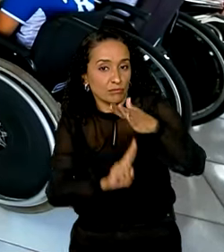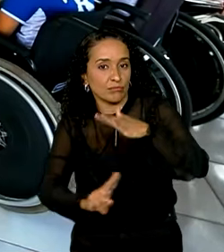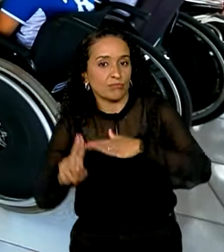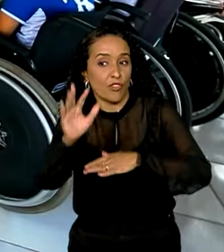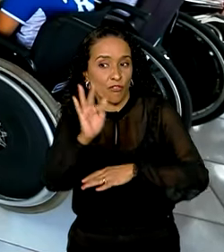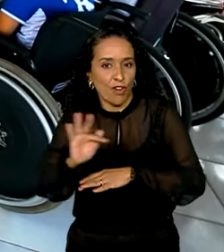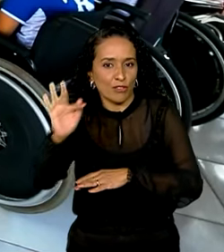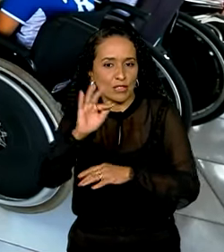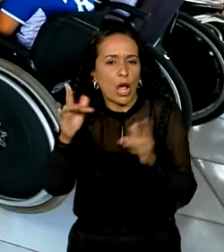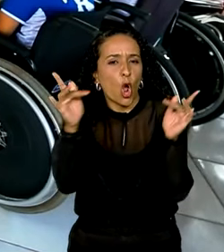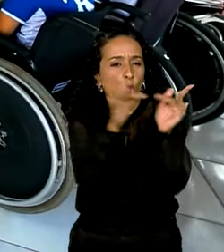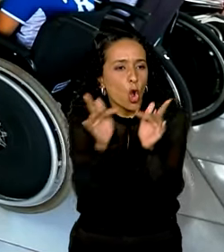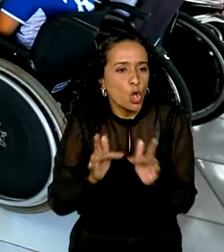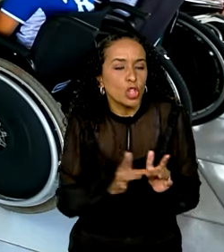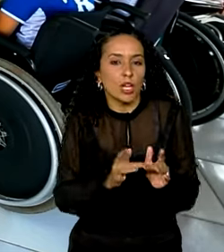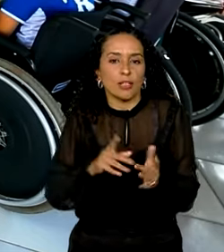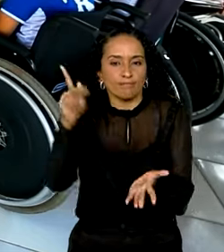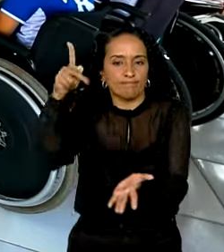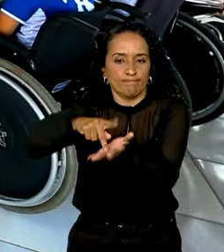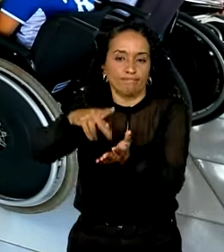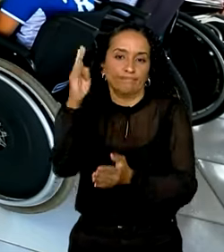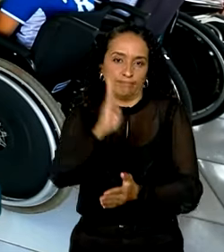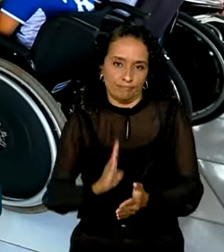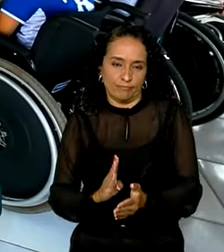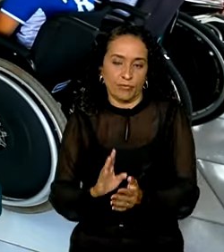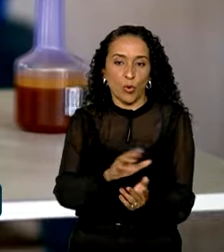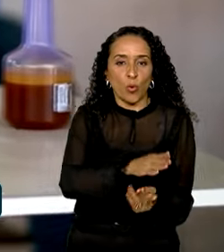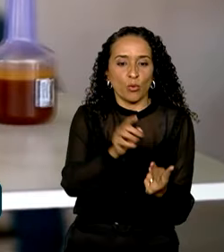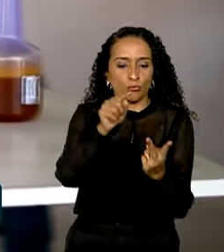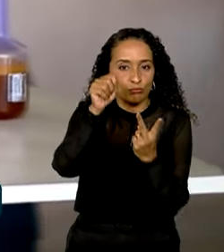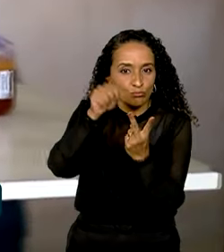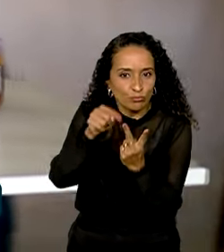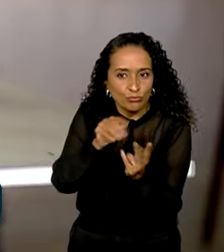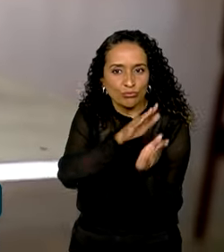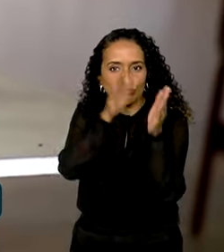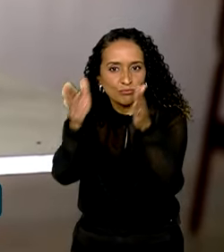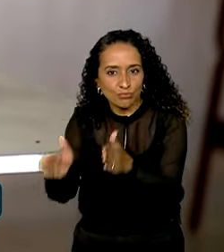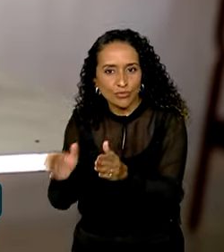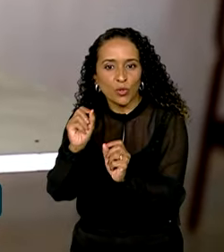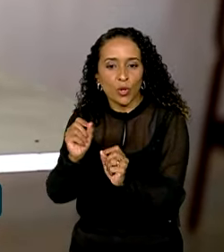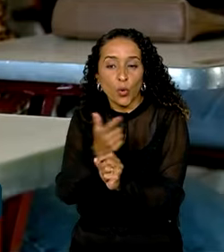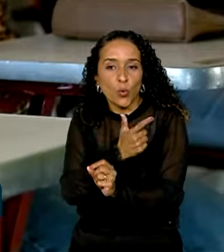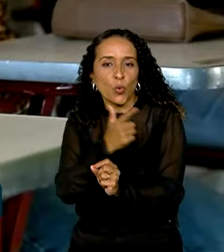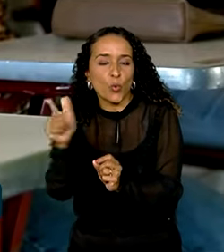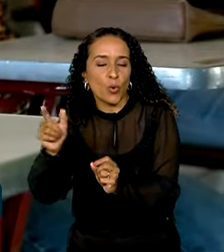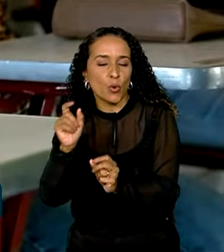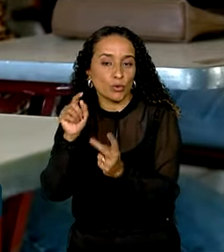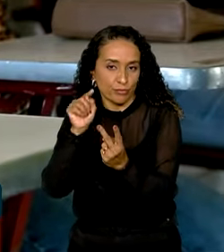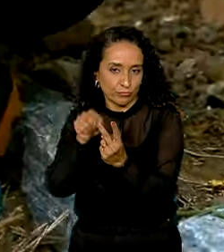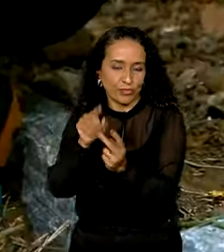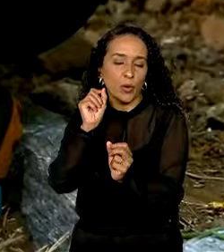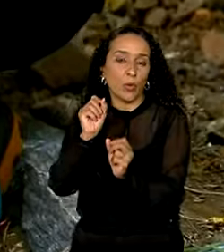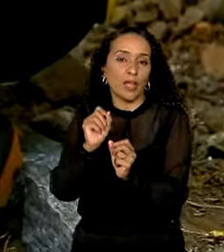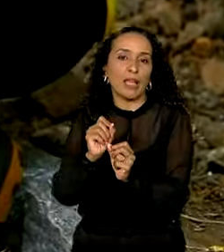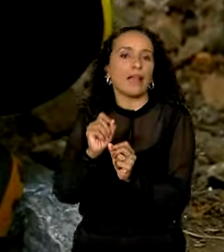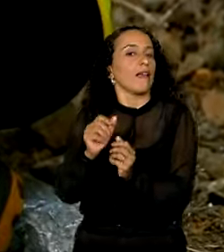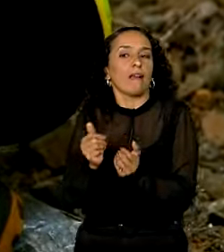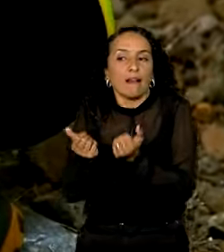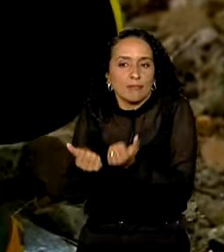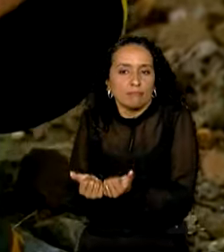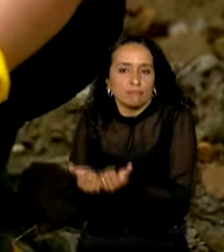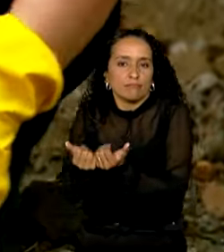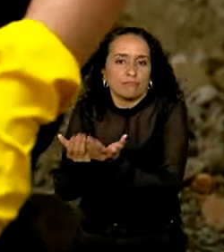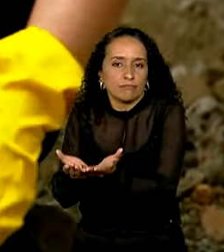em ter contato com as realidades brasileiras. E por outro lado, numa outra vertente, levar,